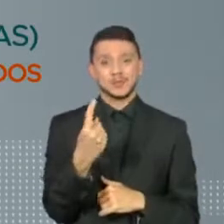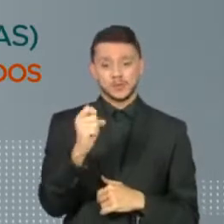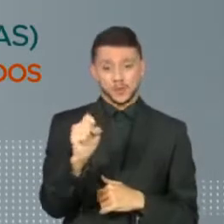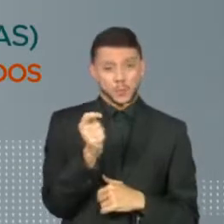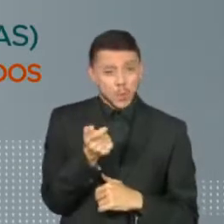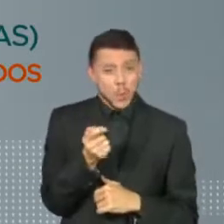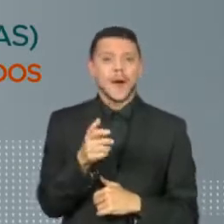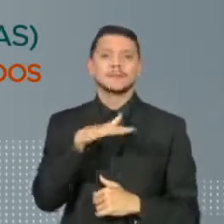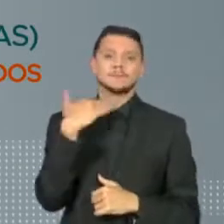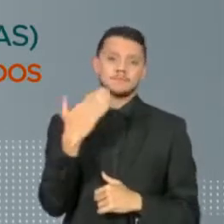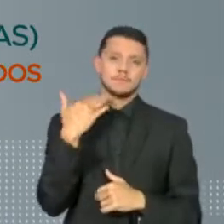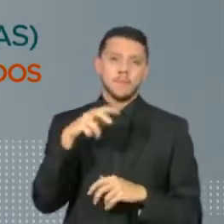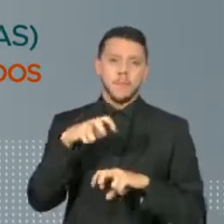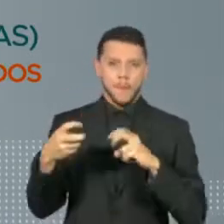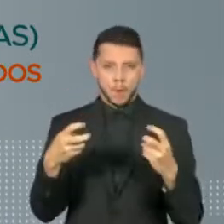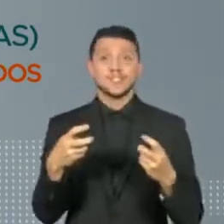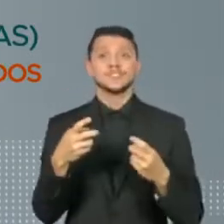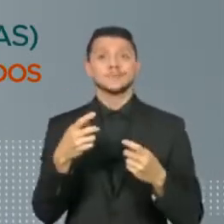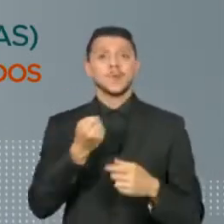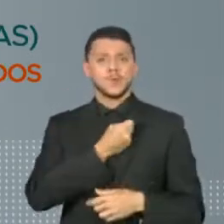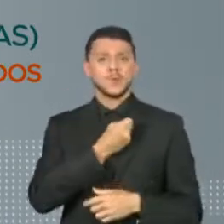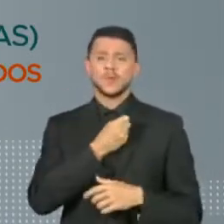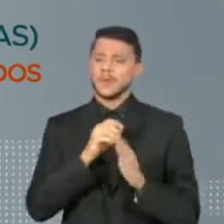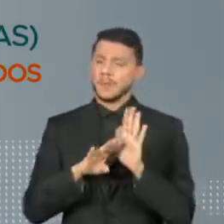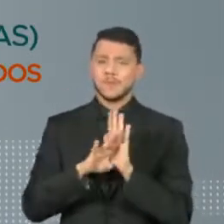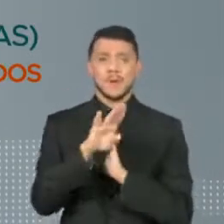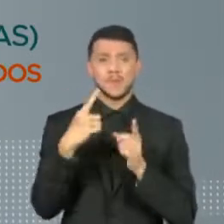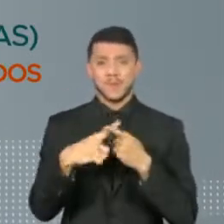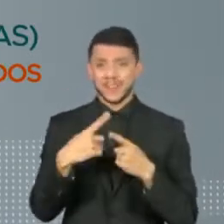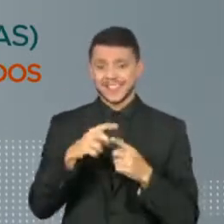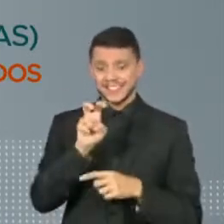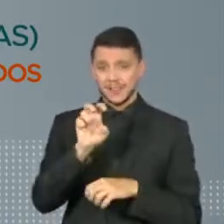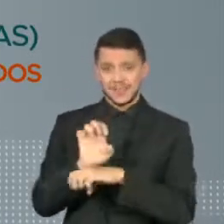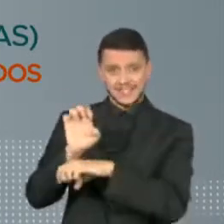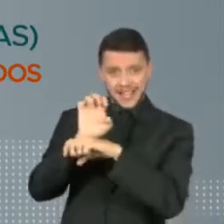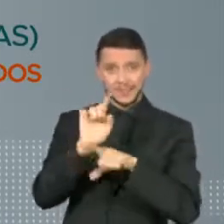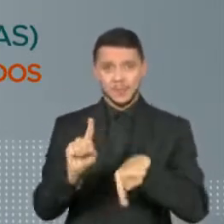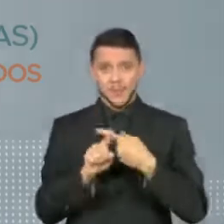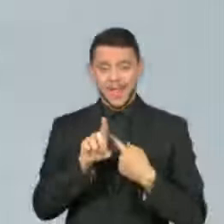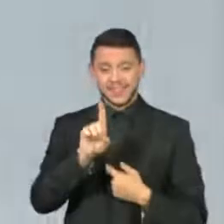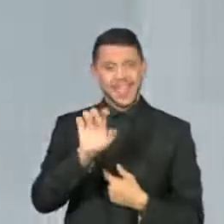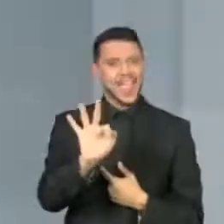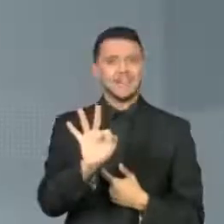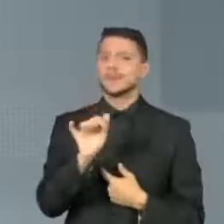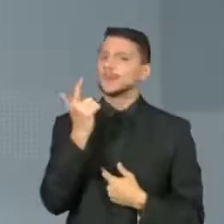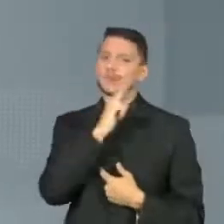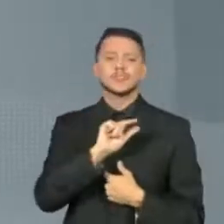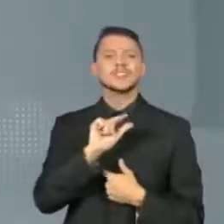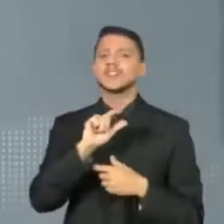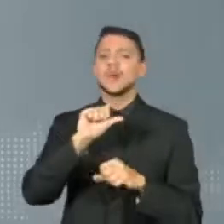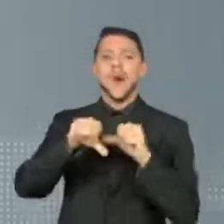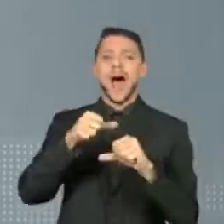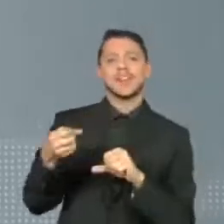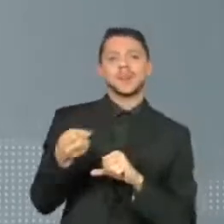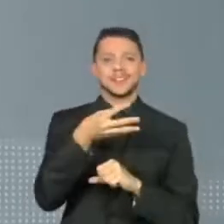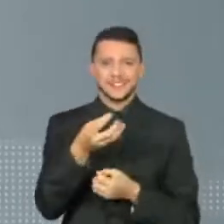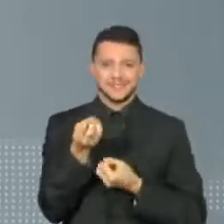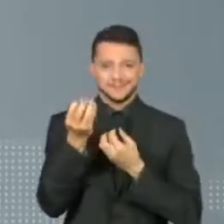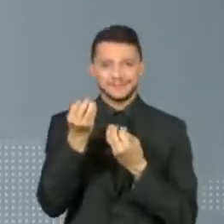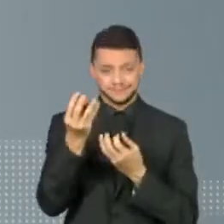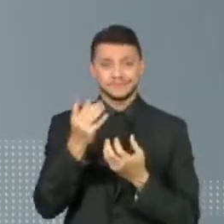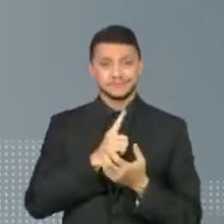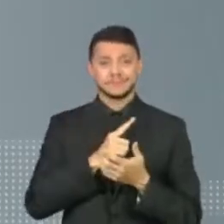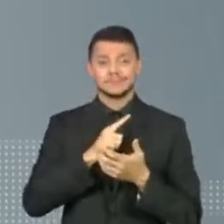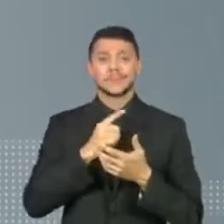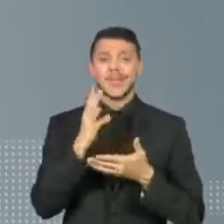números que são ainda maiores porque cinco estados e o Distrito Federal não conseguiram atualizar os dados. O apagão nas informações da